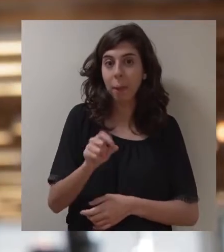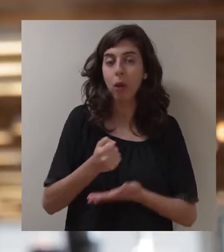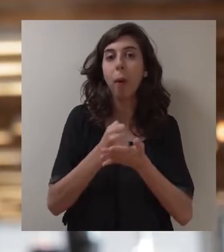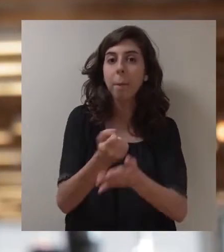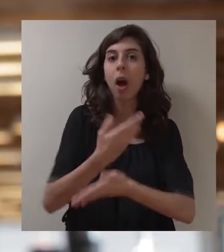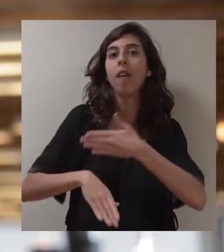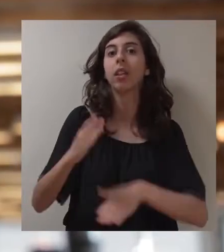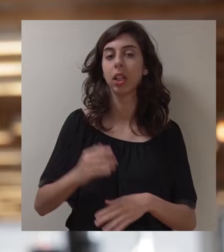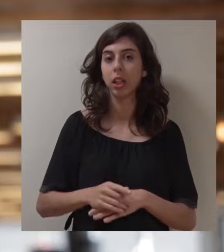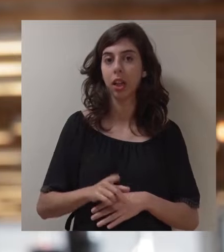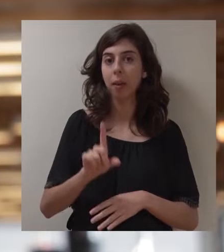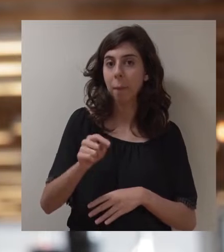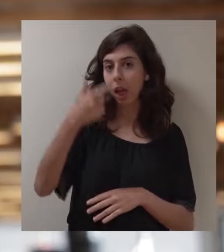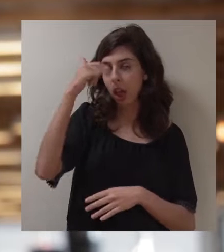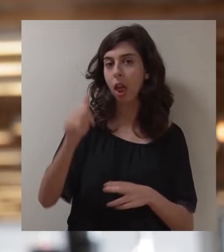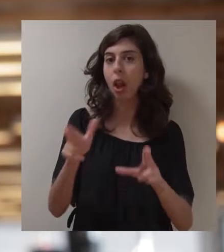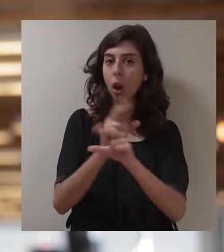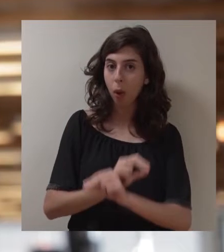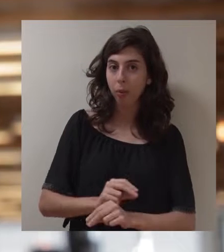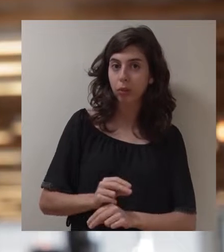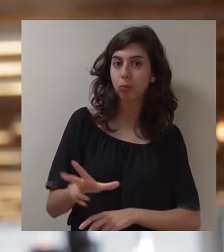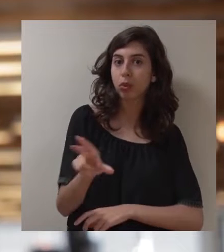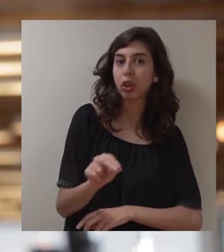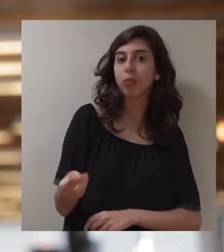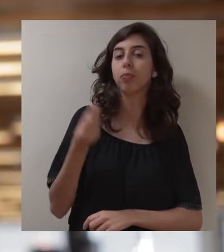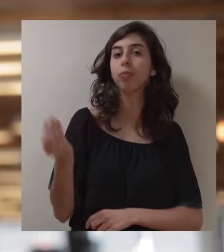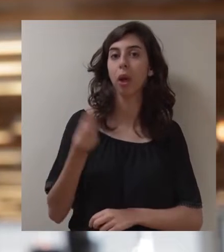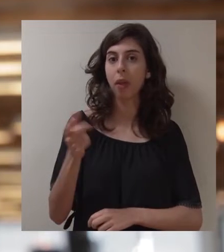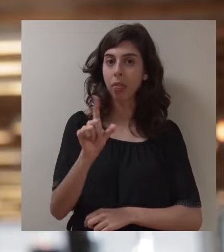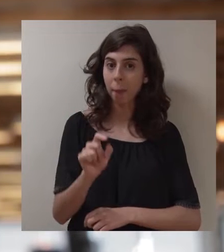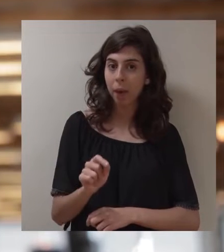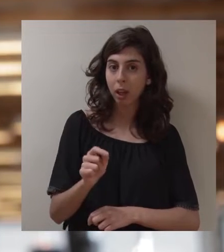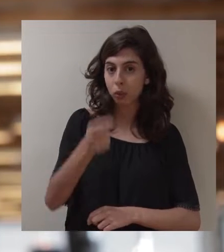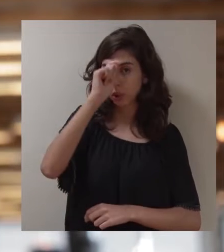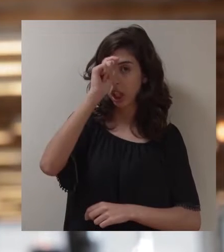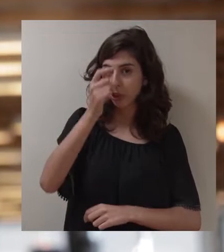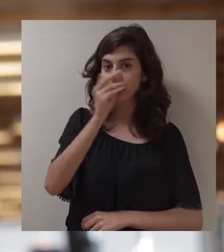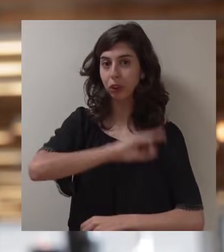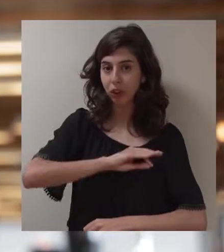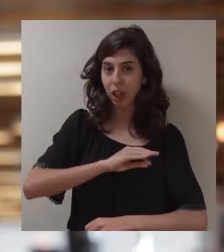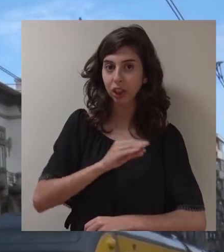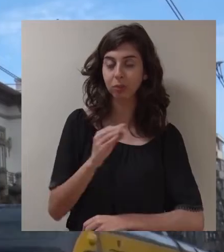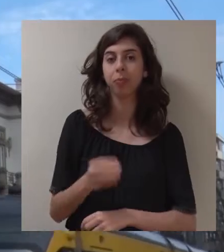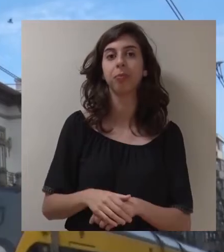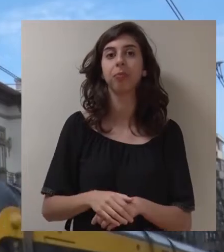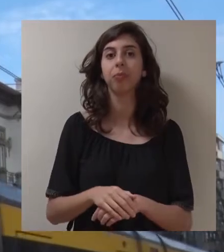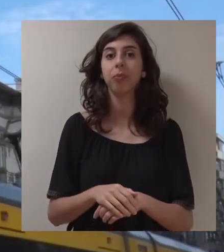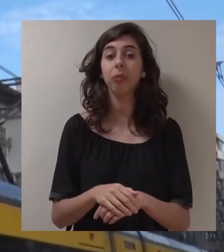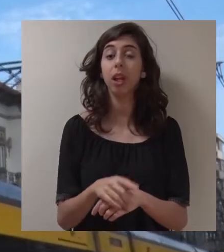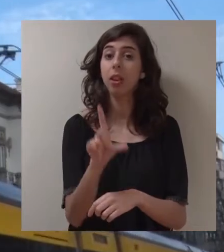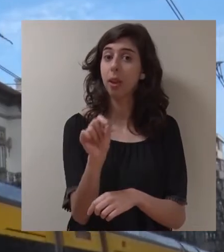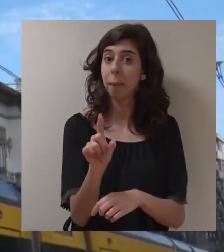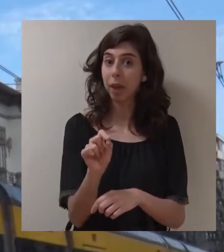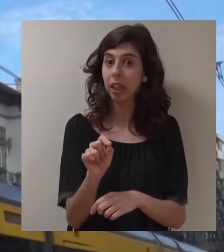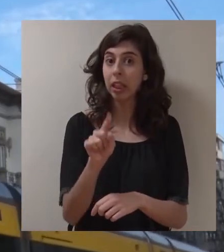apoio à deficiência, que inova no apoio aos jovens casais, que inova com os estágios profissionais remunerados. A inovação